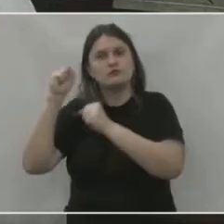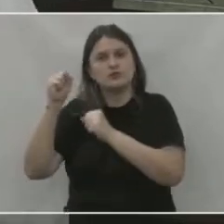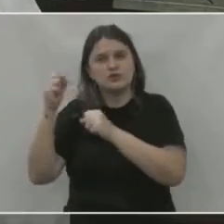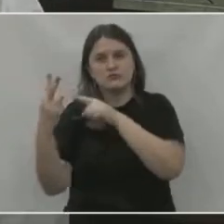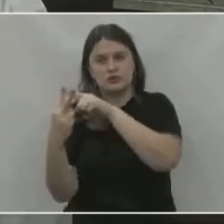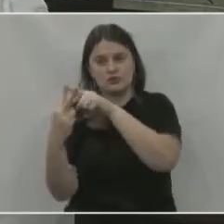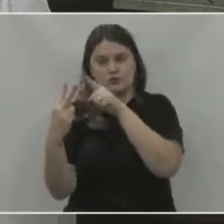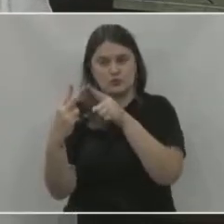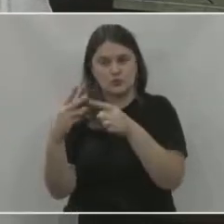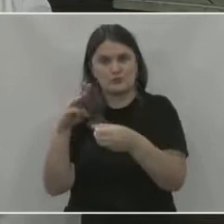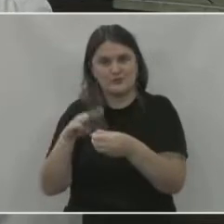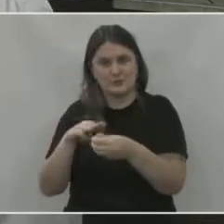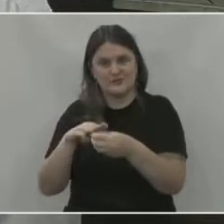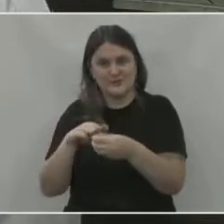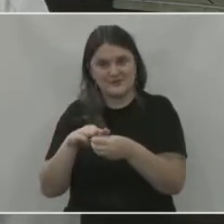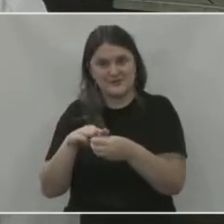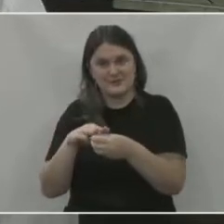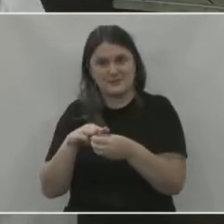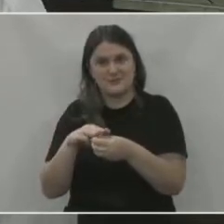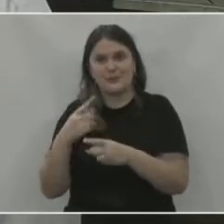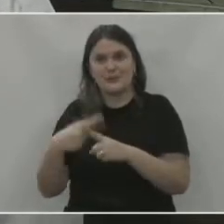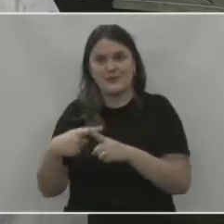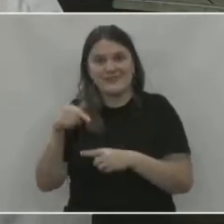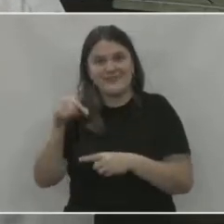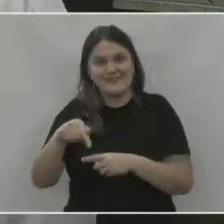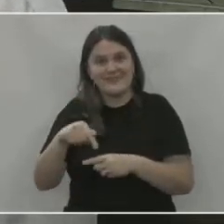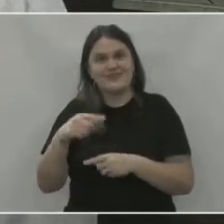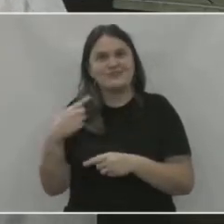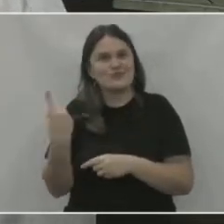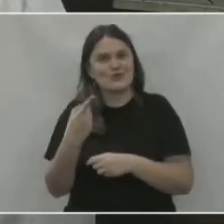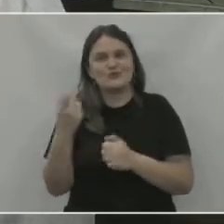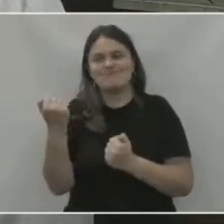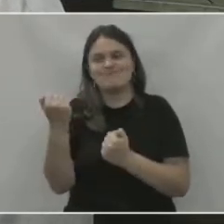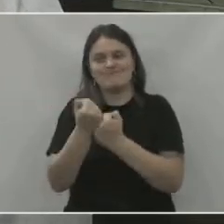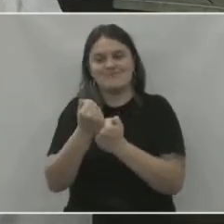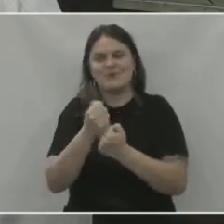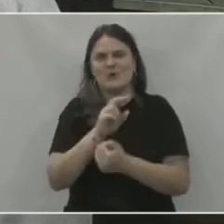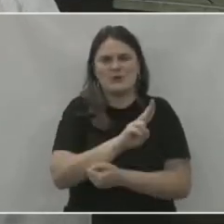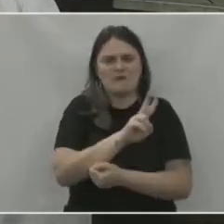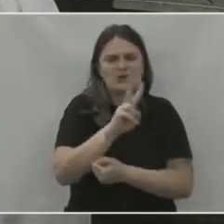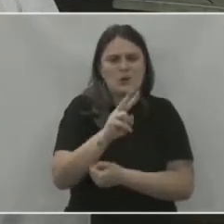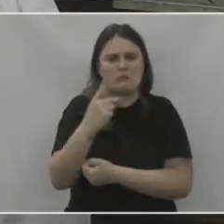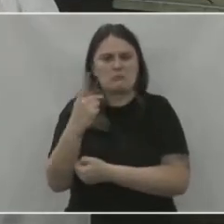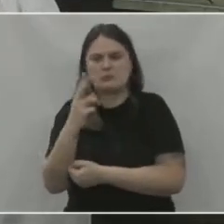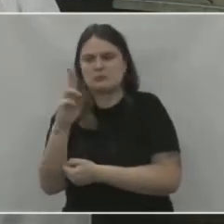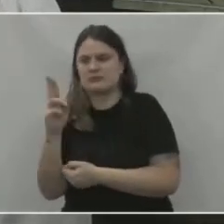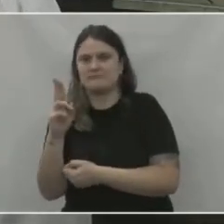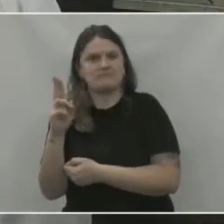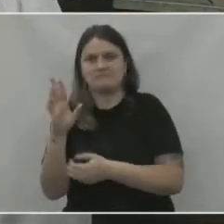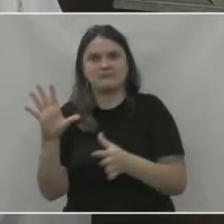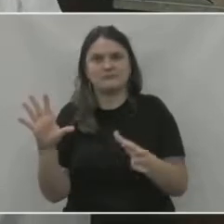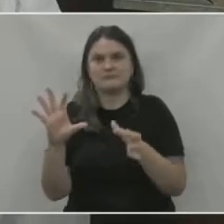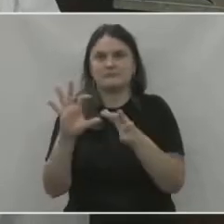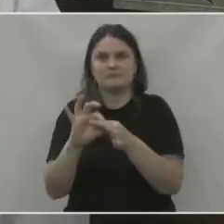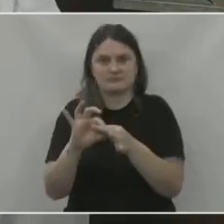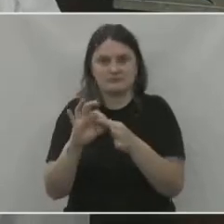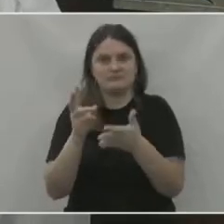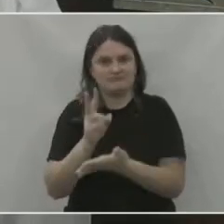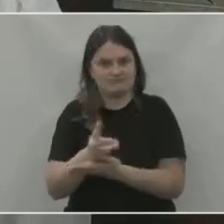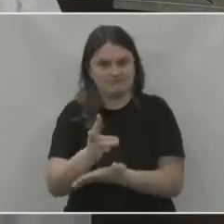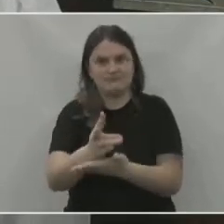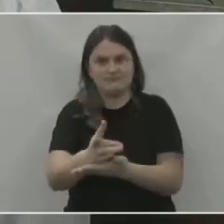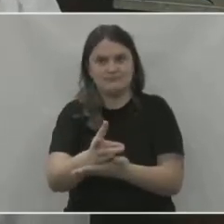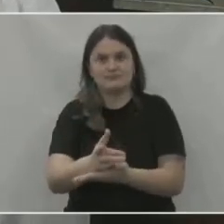estados. Porque aqui, nós não fazemos diferença entre União da Vitória e Porto União. Então,